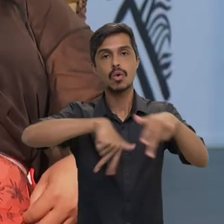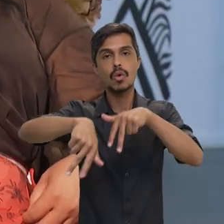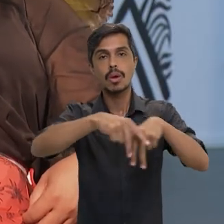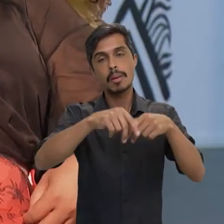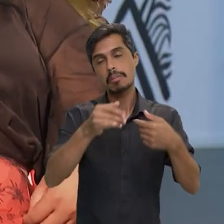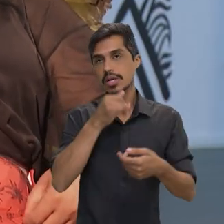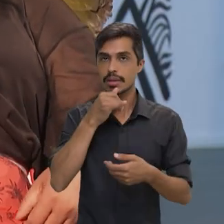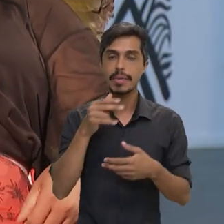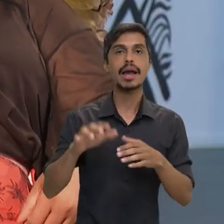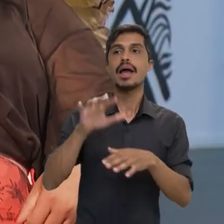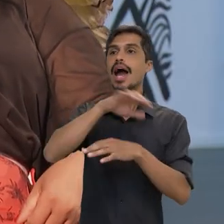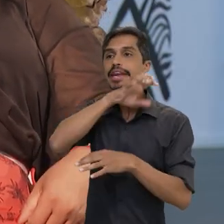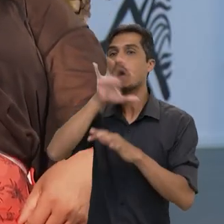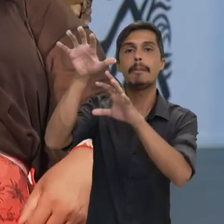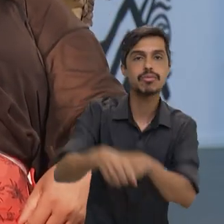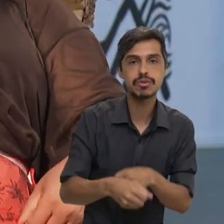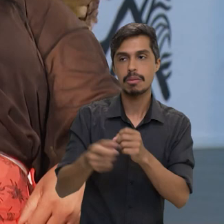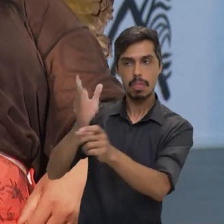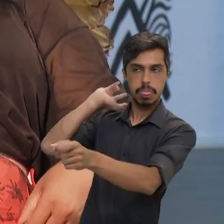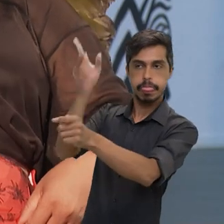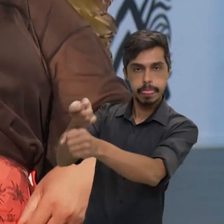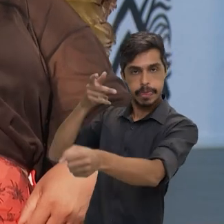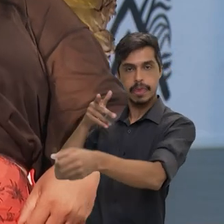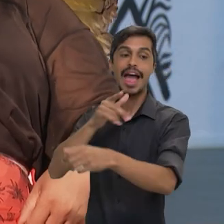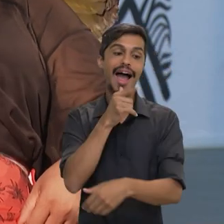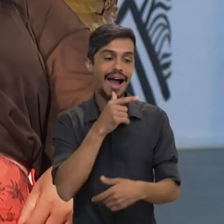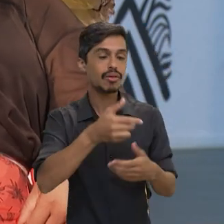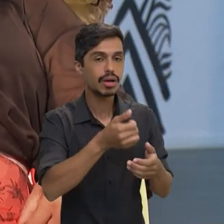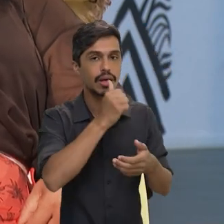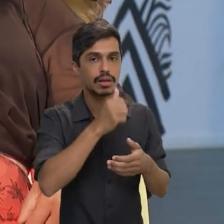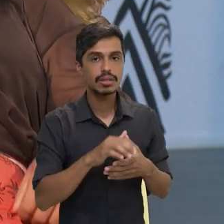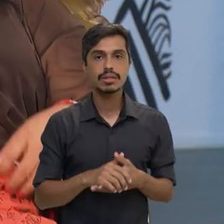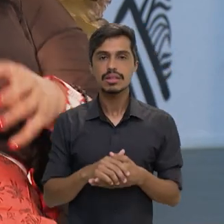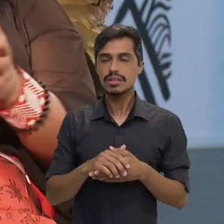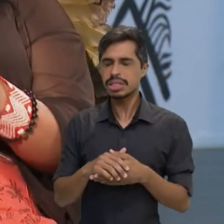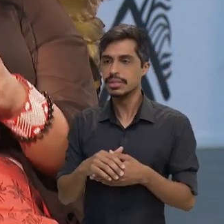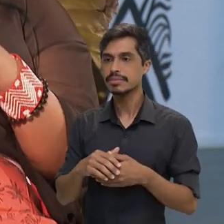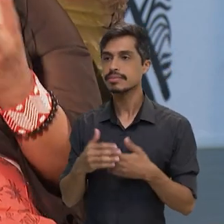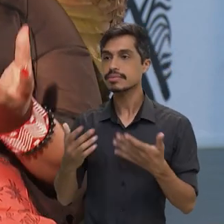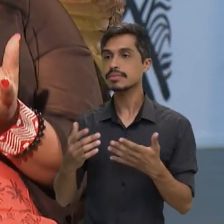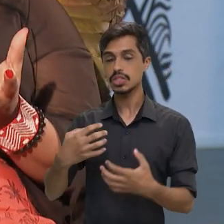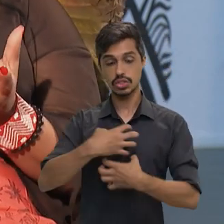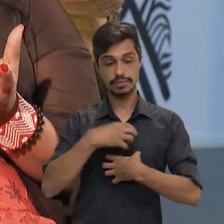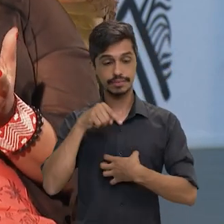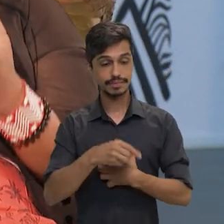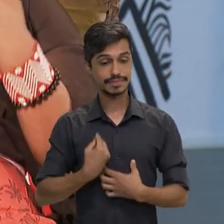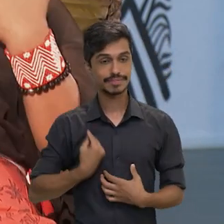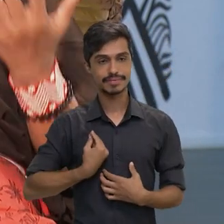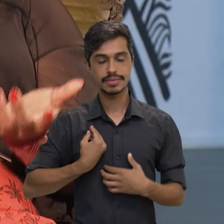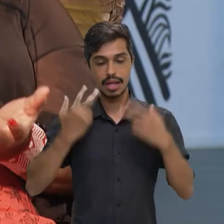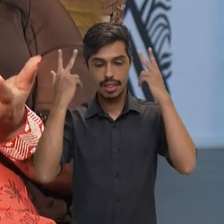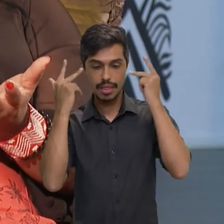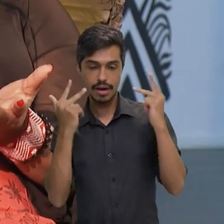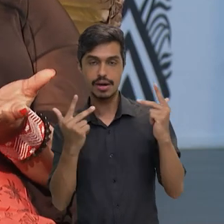Para ter a caça, para eles comerem, para ter a água, para eles beberem, né? Então, eles vivem ainda dessa forma muito